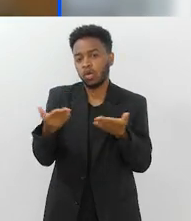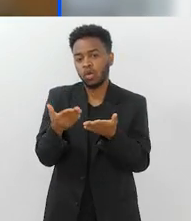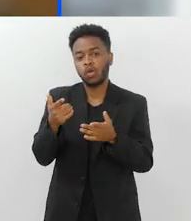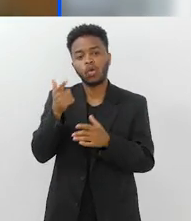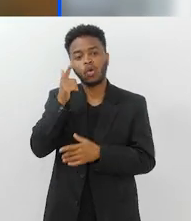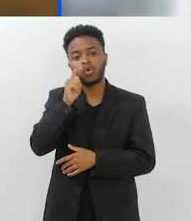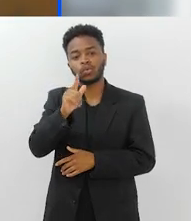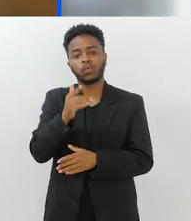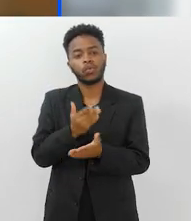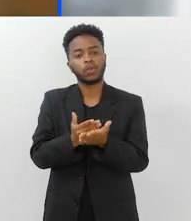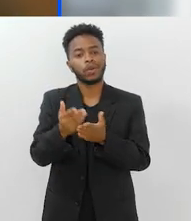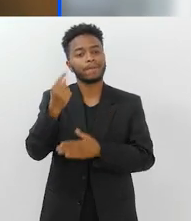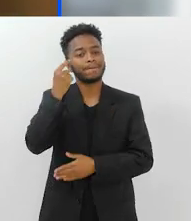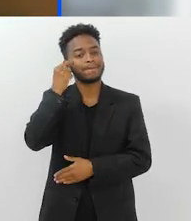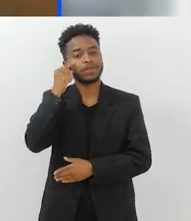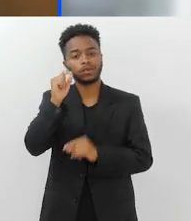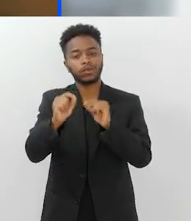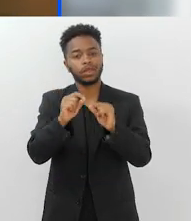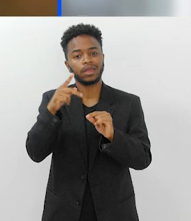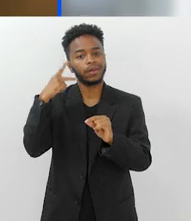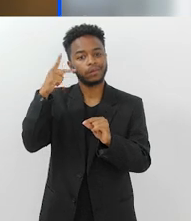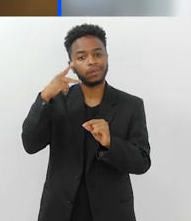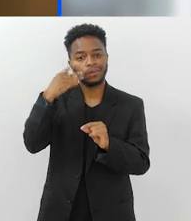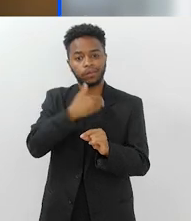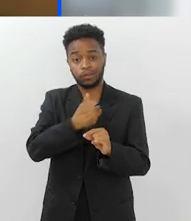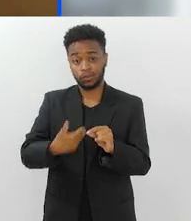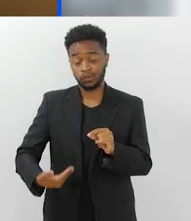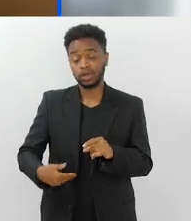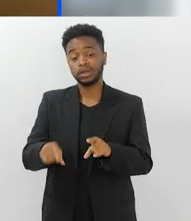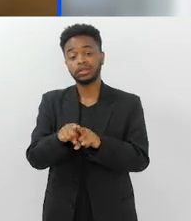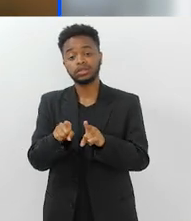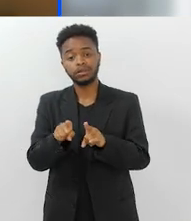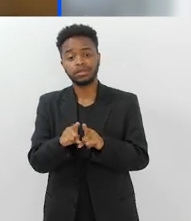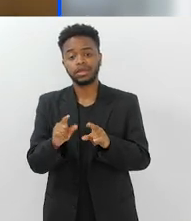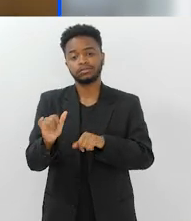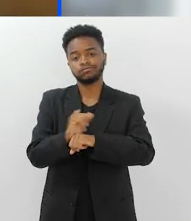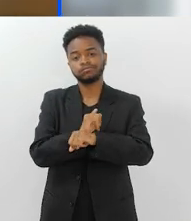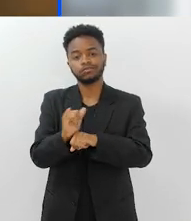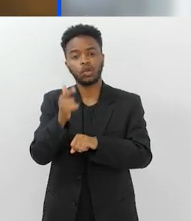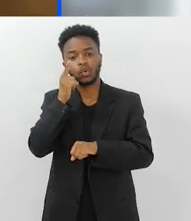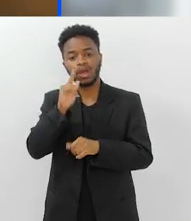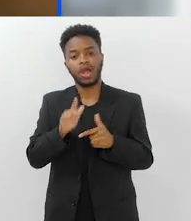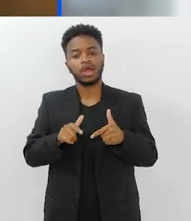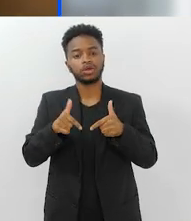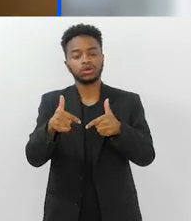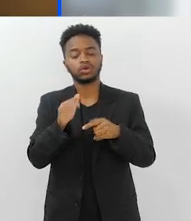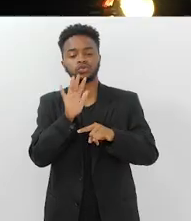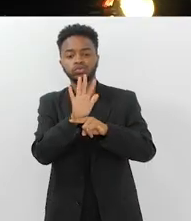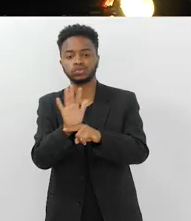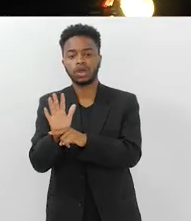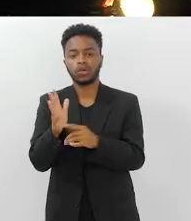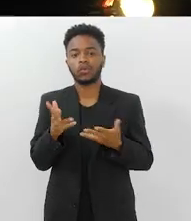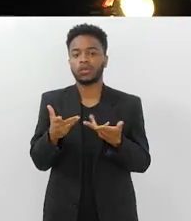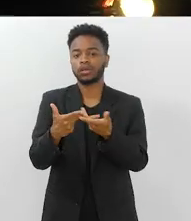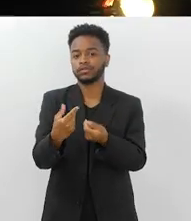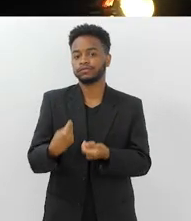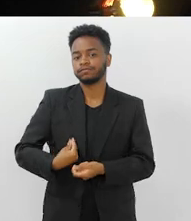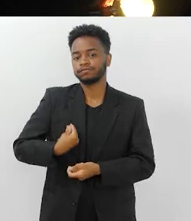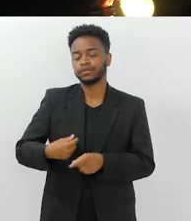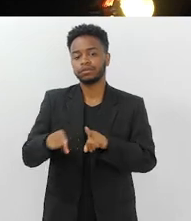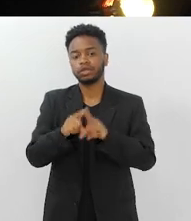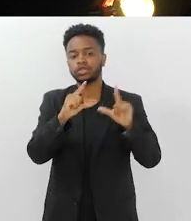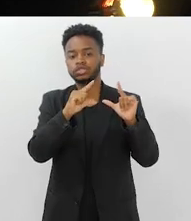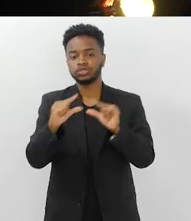a pensar então em políticas públicas e medidas que possam colaborar para a qualidade de vida, para